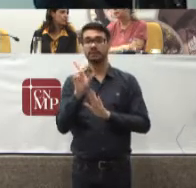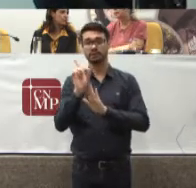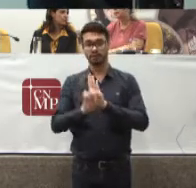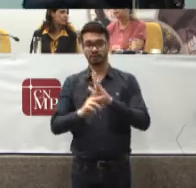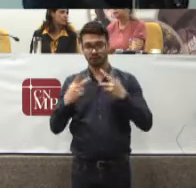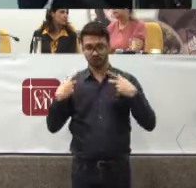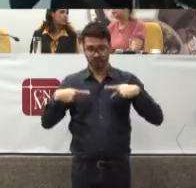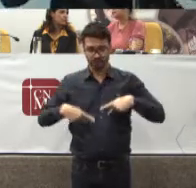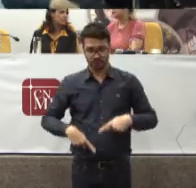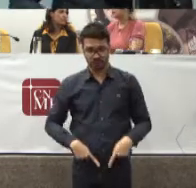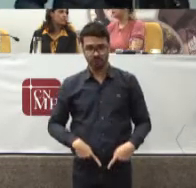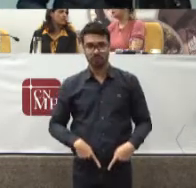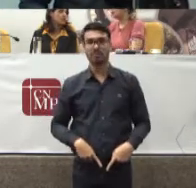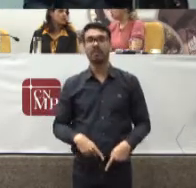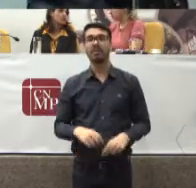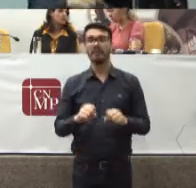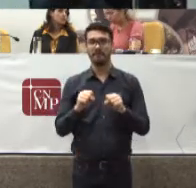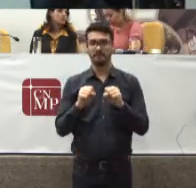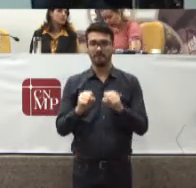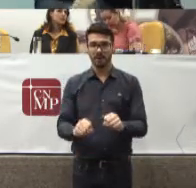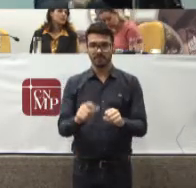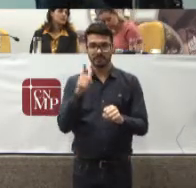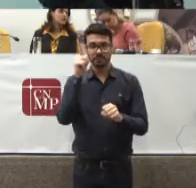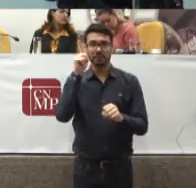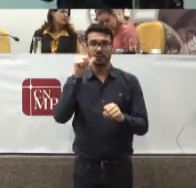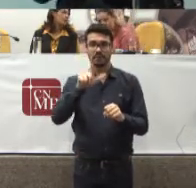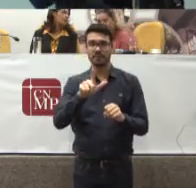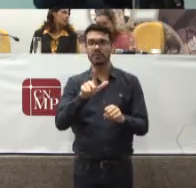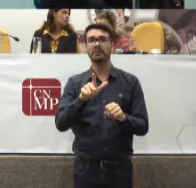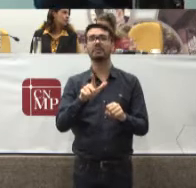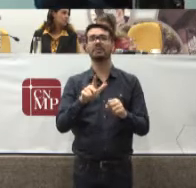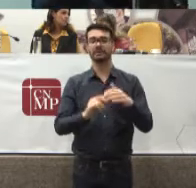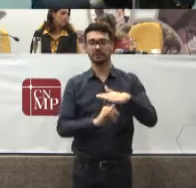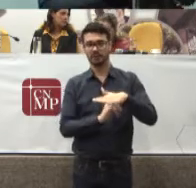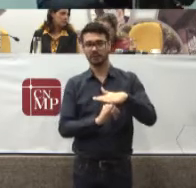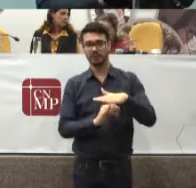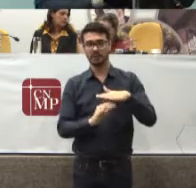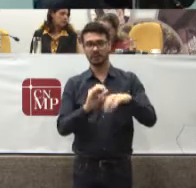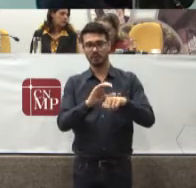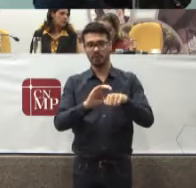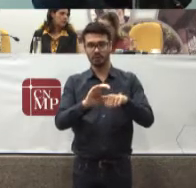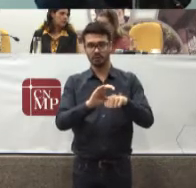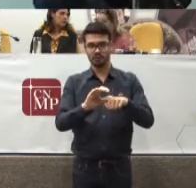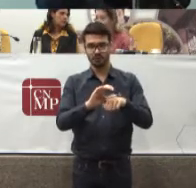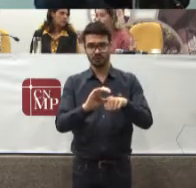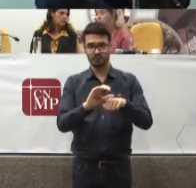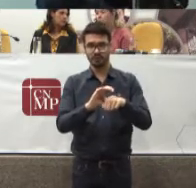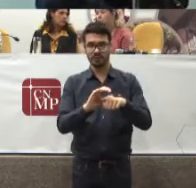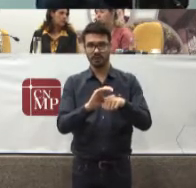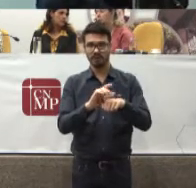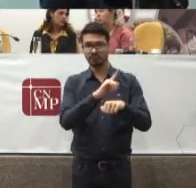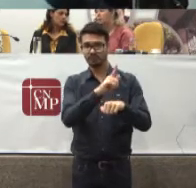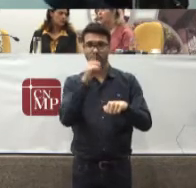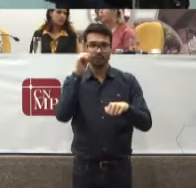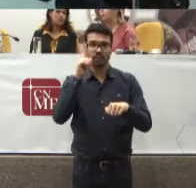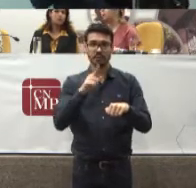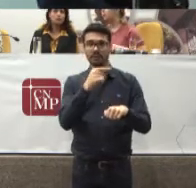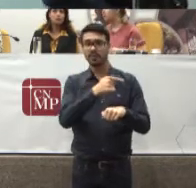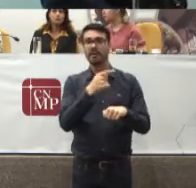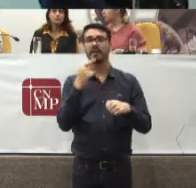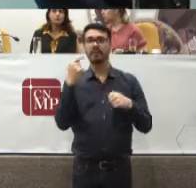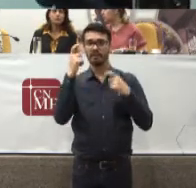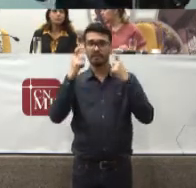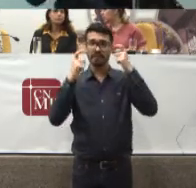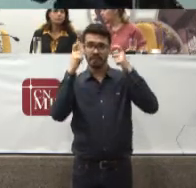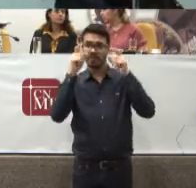humanos Possam ter O seu status E a sua dignidade Constitucional A nossa carta De 88 Ela se preocupou